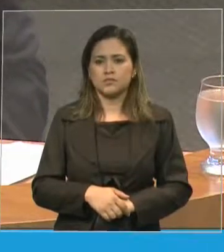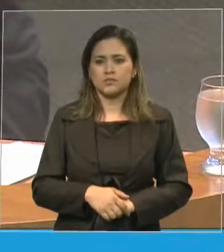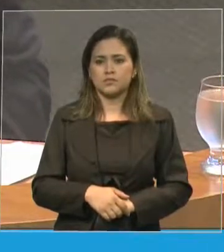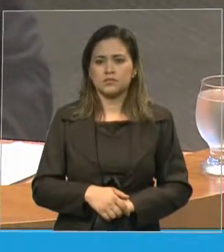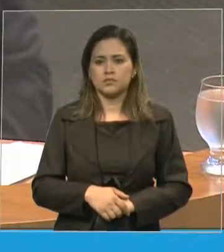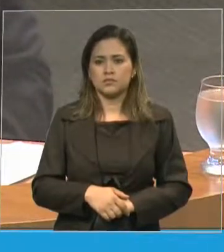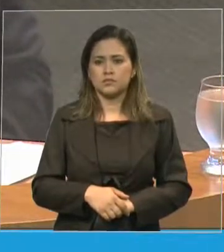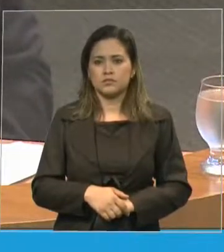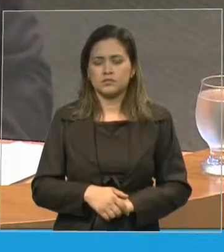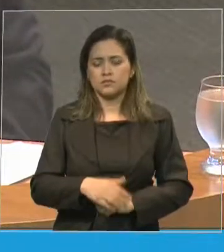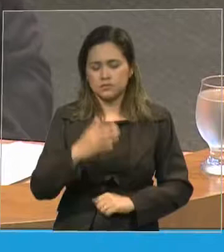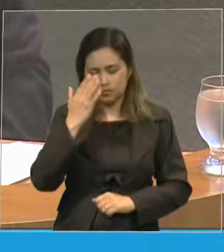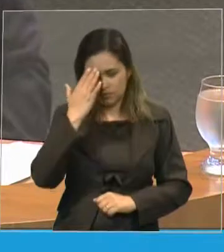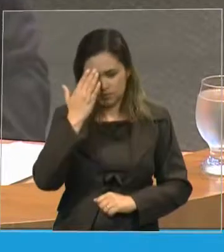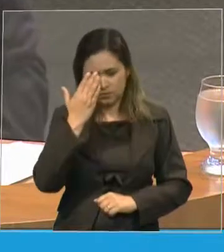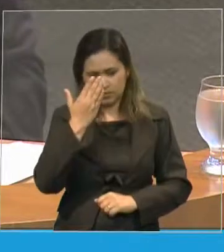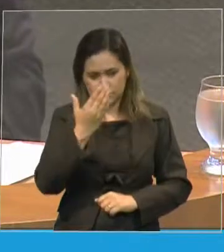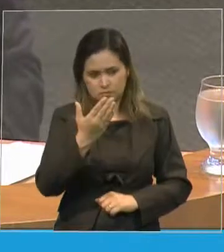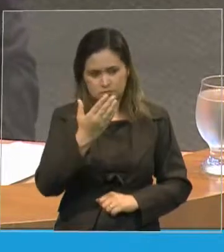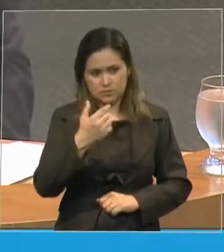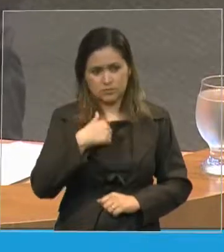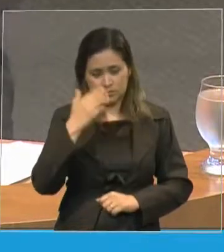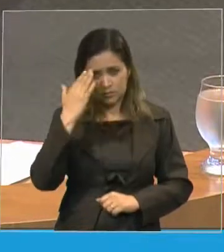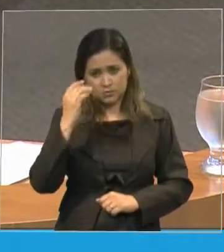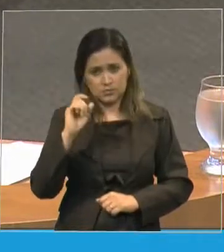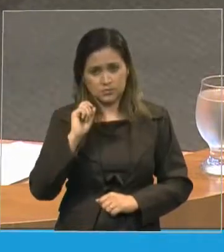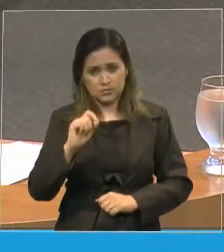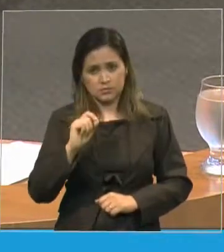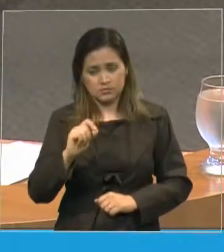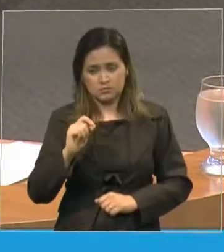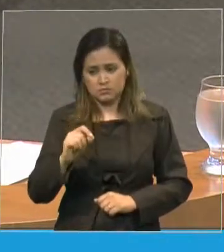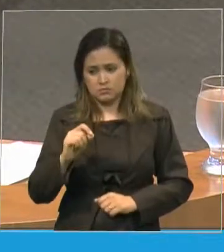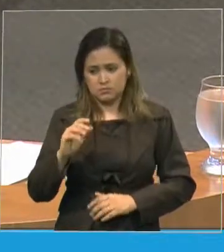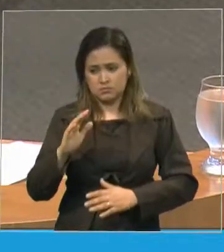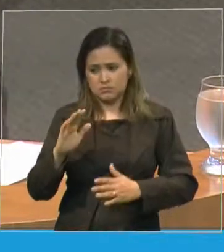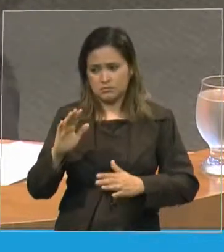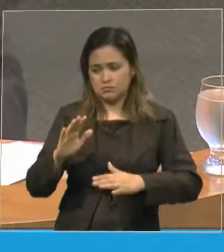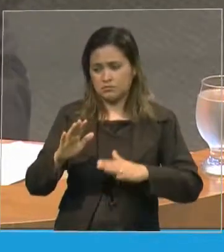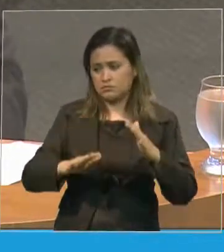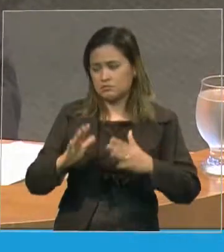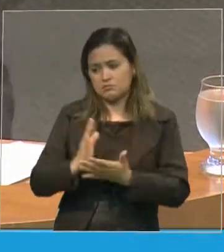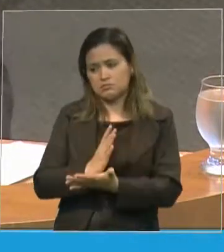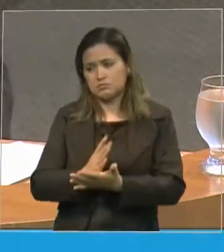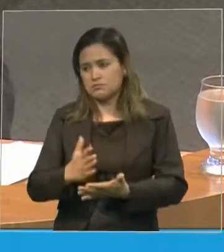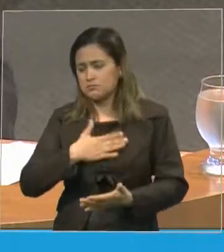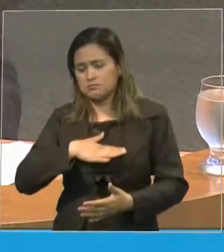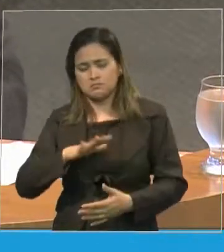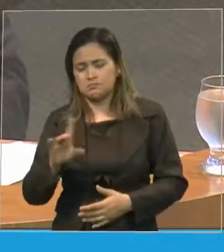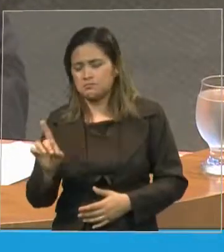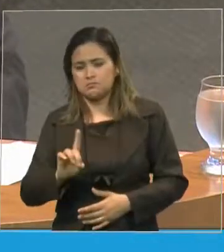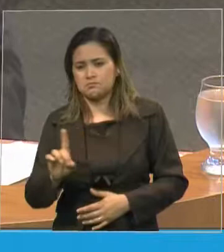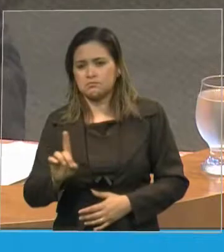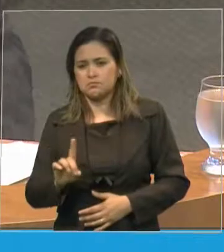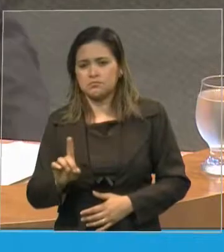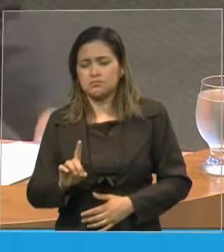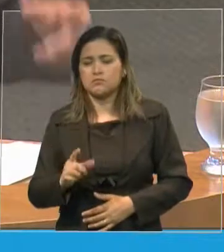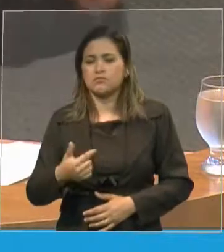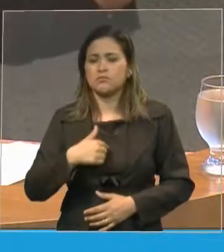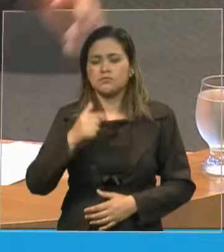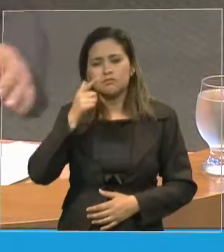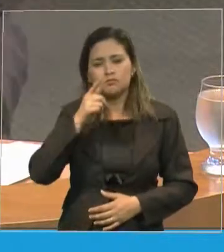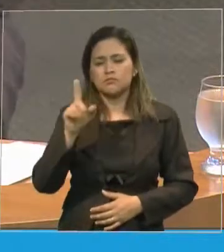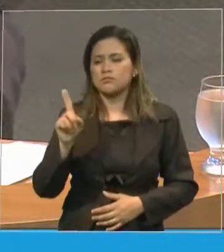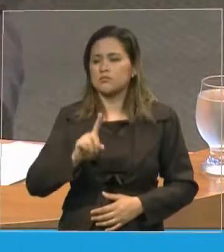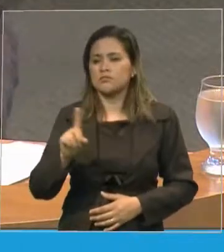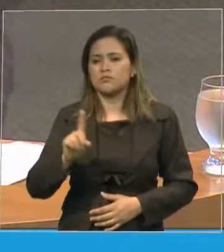muito obrigado sei que não agradei a todos tenho certeza que não tive condições de